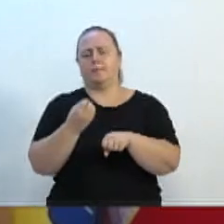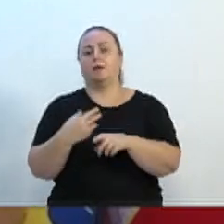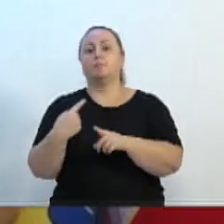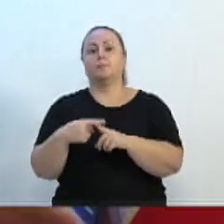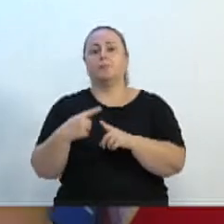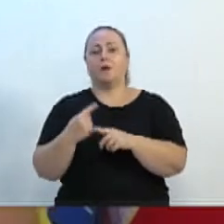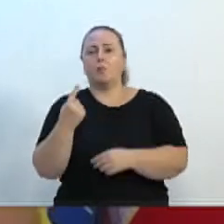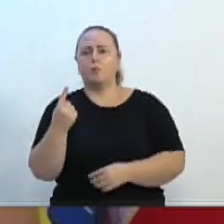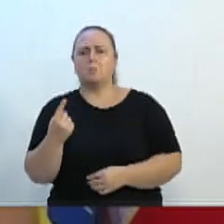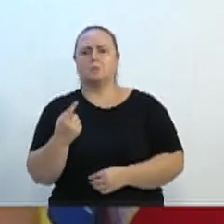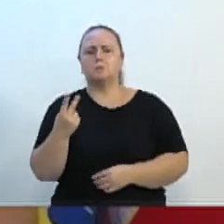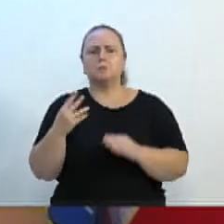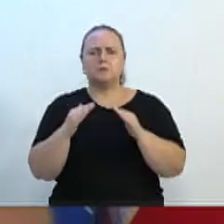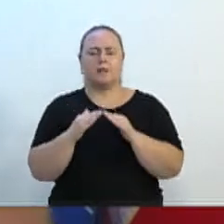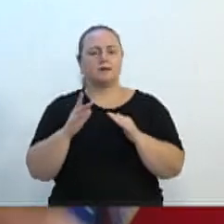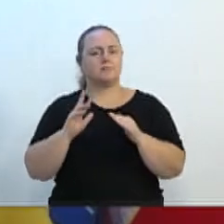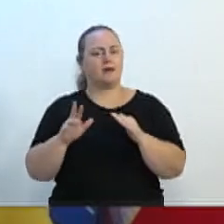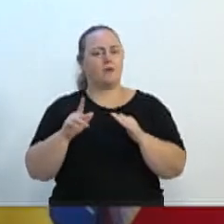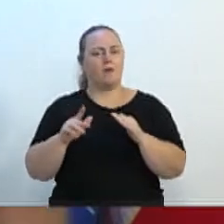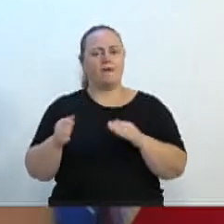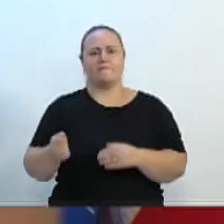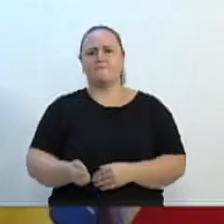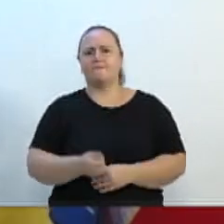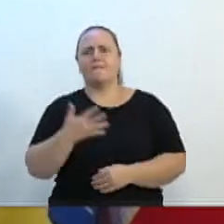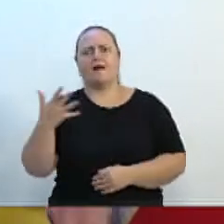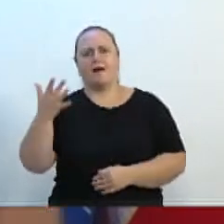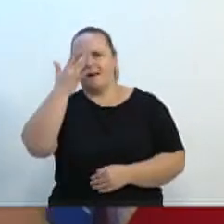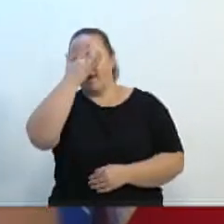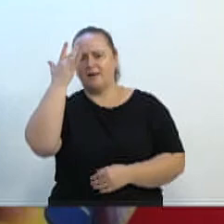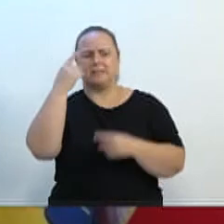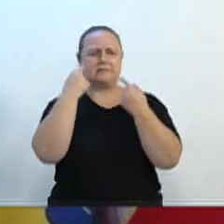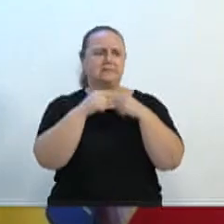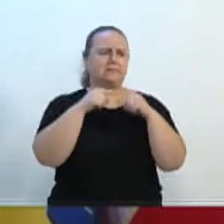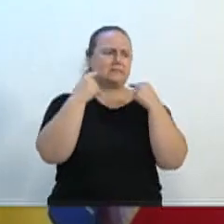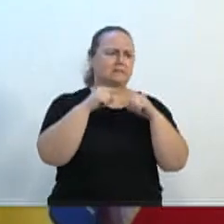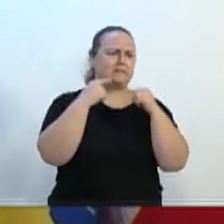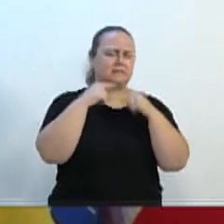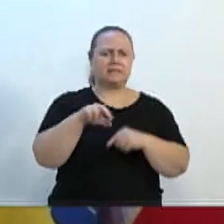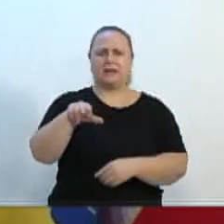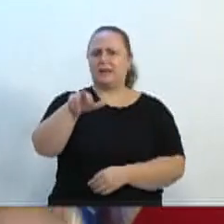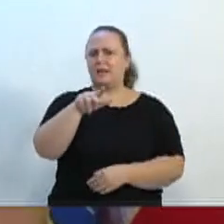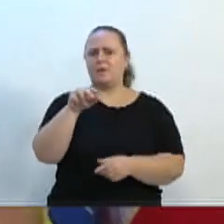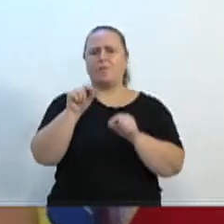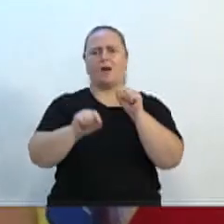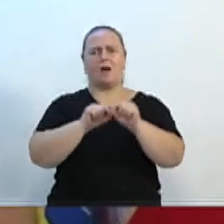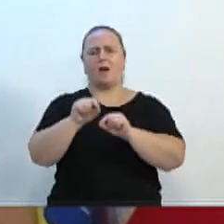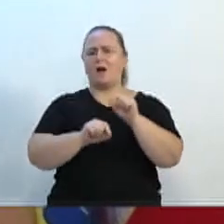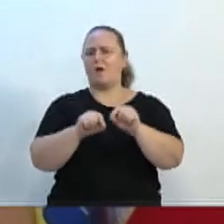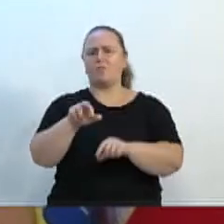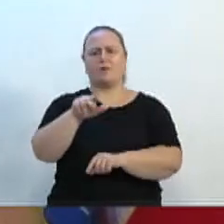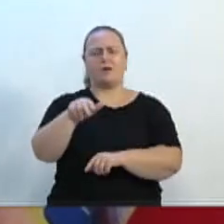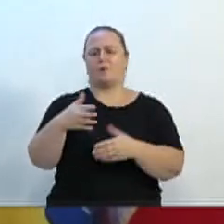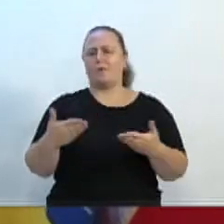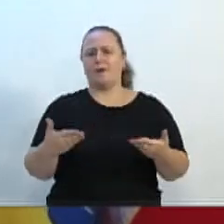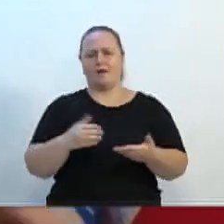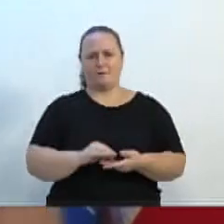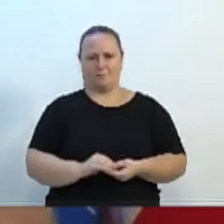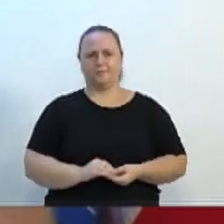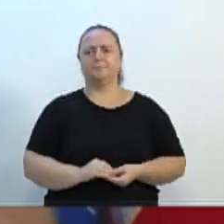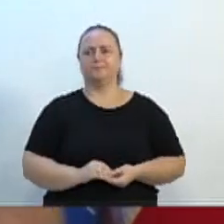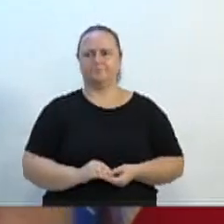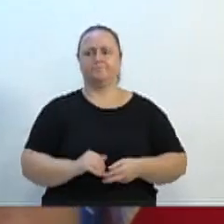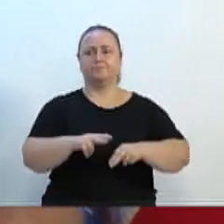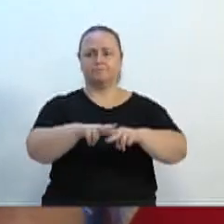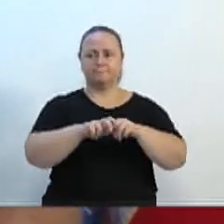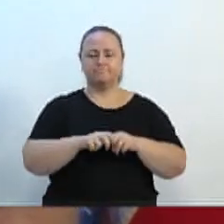duas casas ou de uma ou duas ruas são de várias ruas de várias residências e de várias localidades do município de Blumenau por isso fiz esse